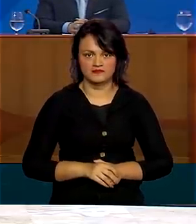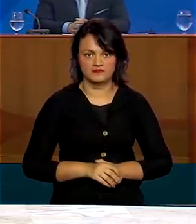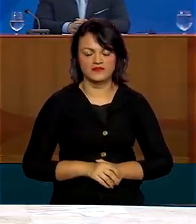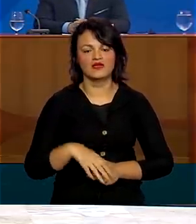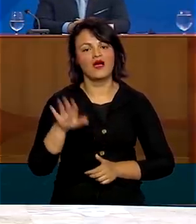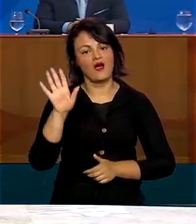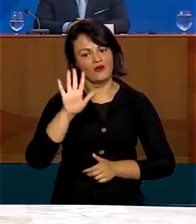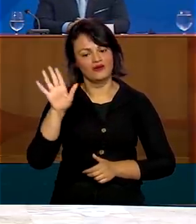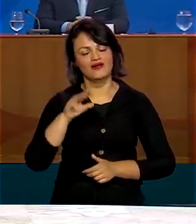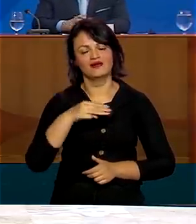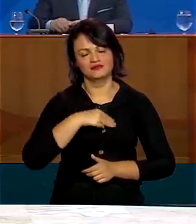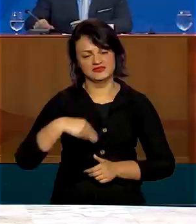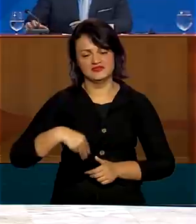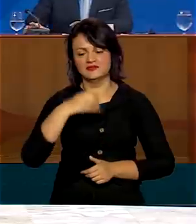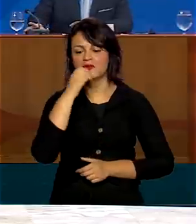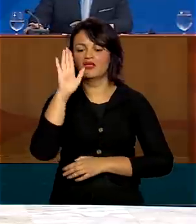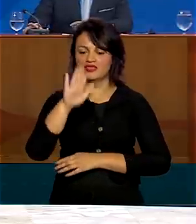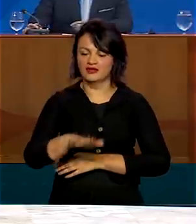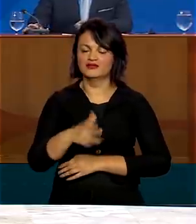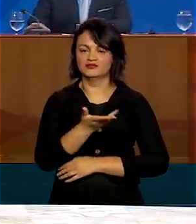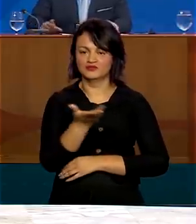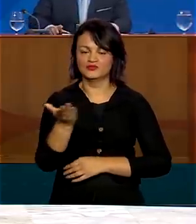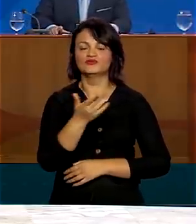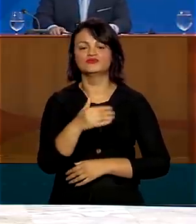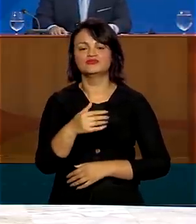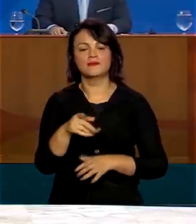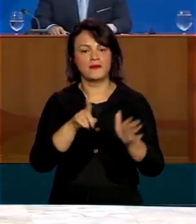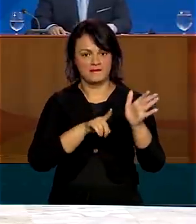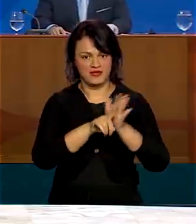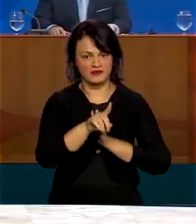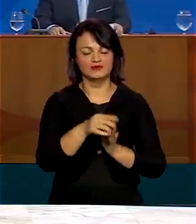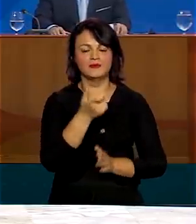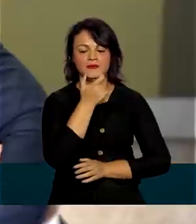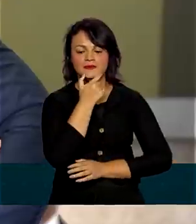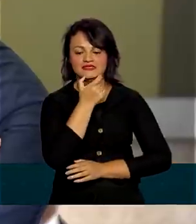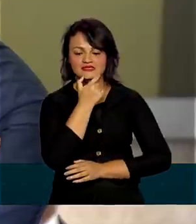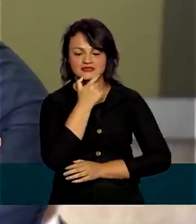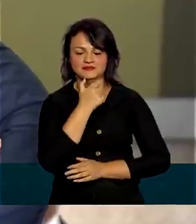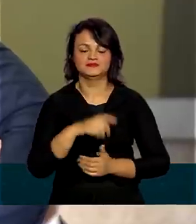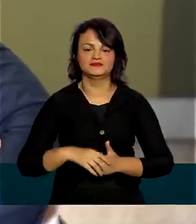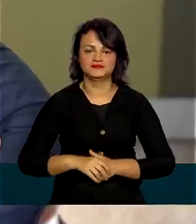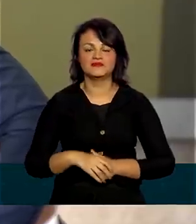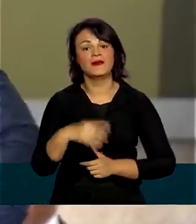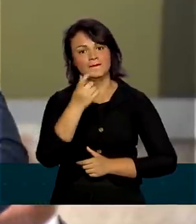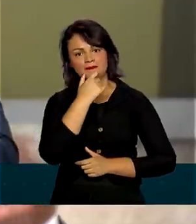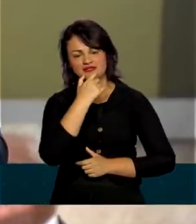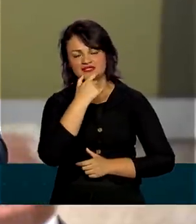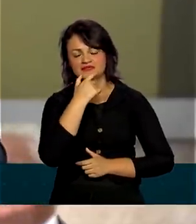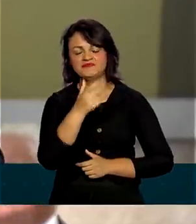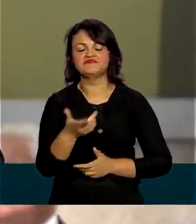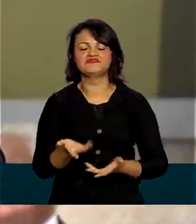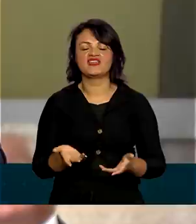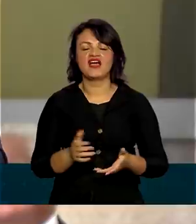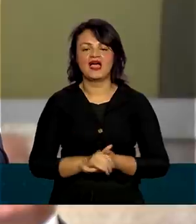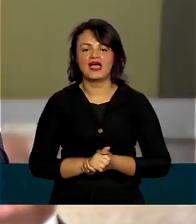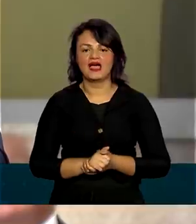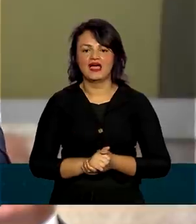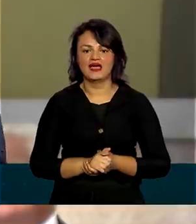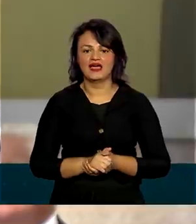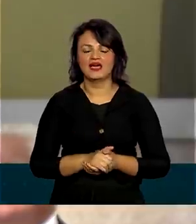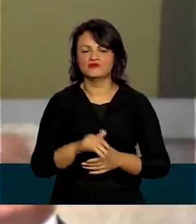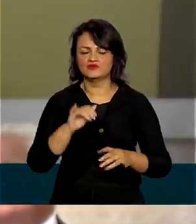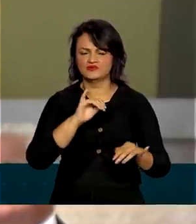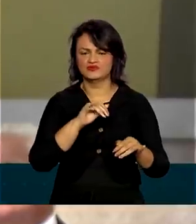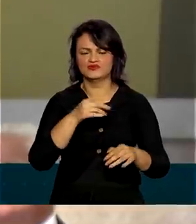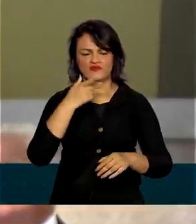Olá, ministros. Boa tarde a todos. Minha pergunta é para o ministro Henrique Mandetta. Ministro, após as últimas declarações do